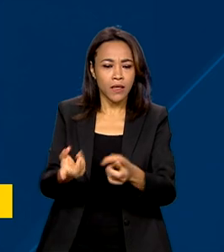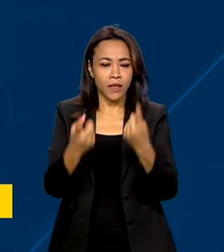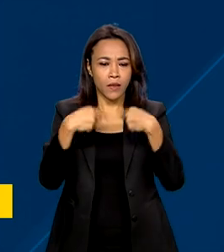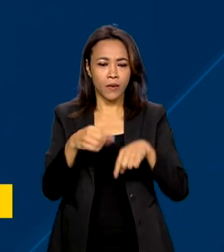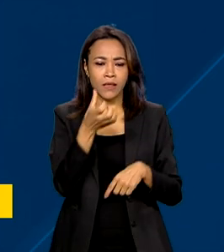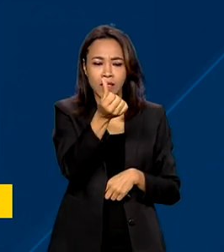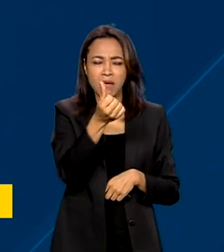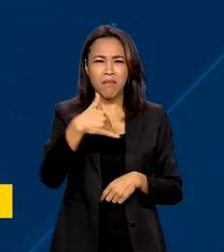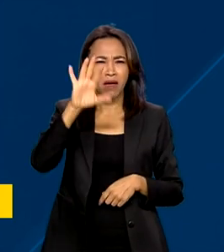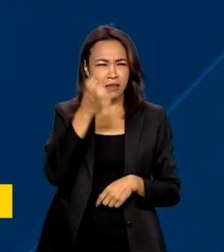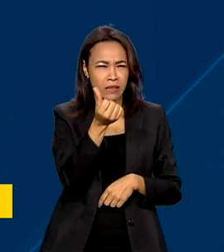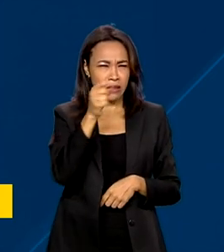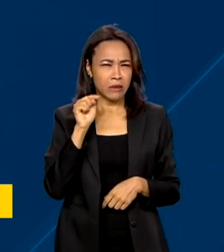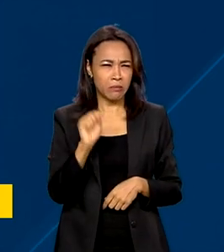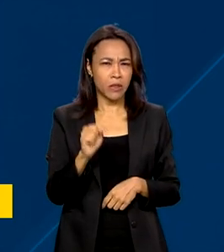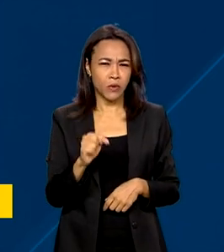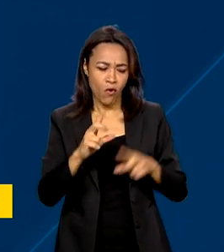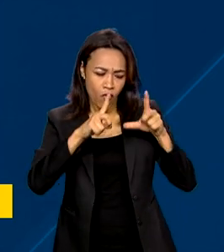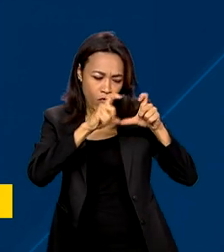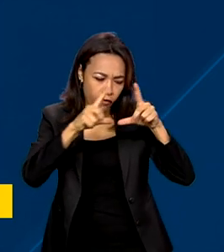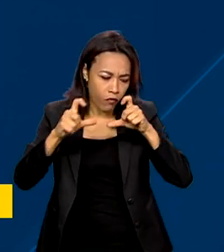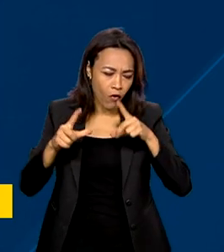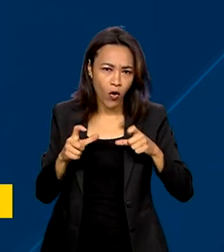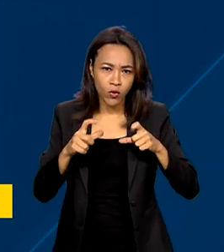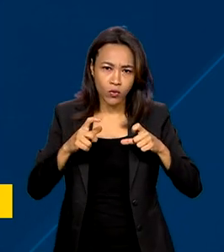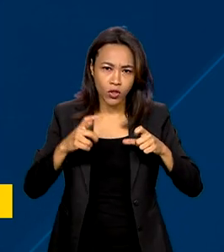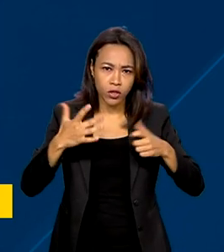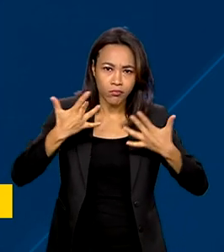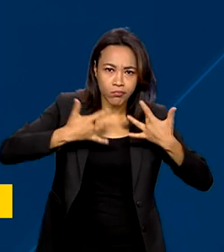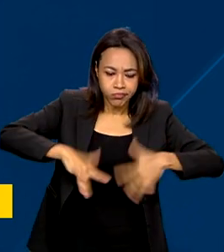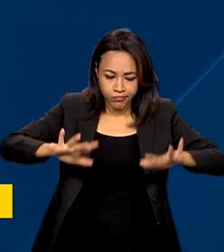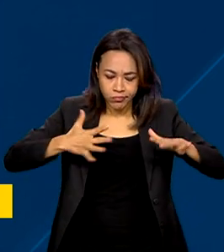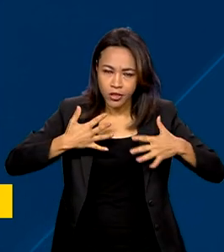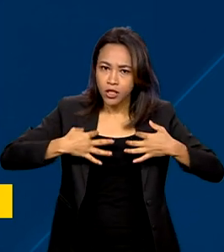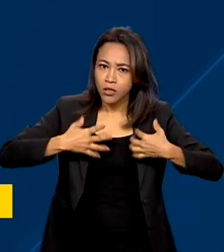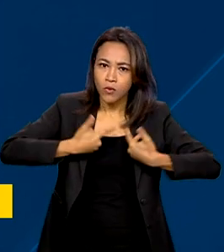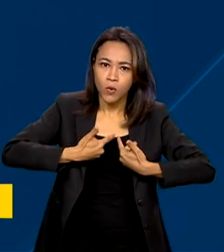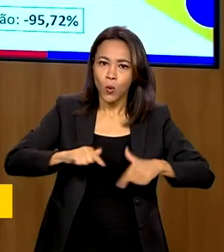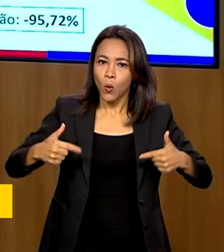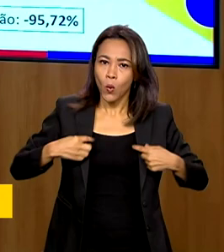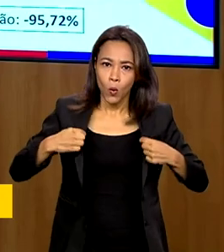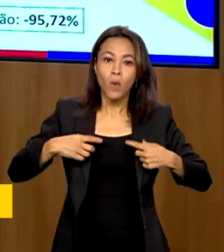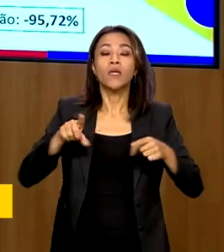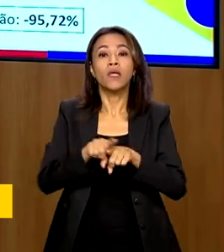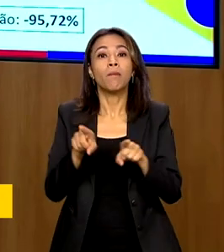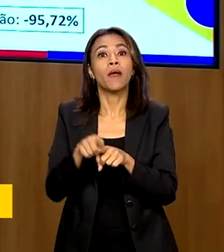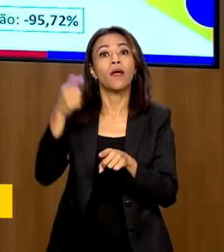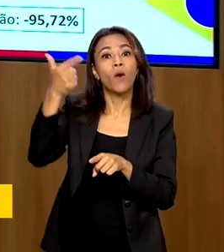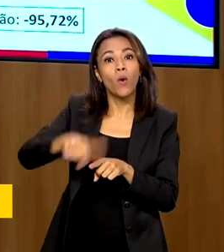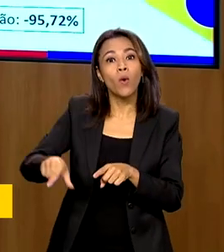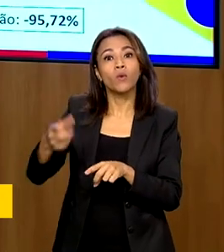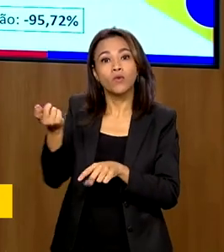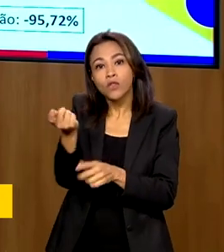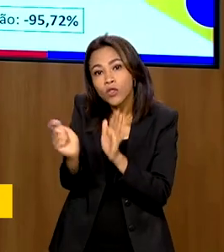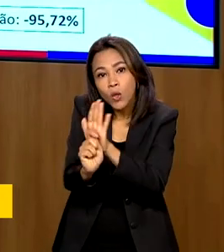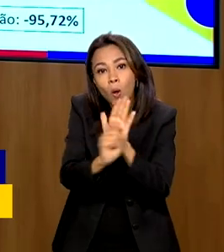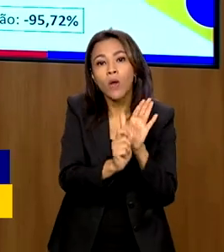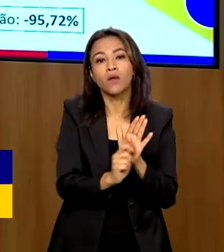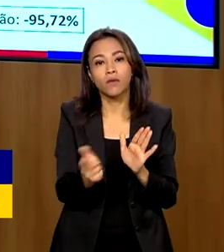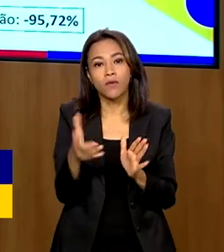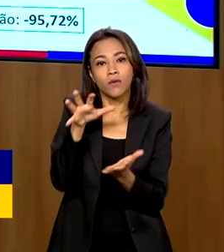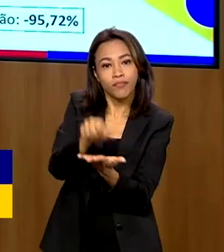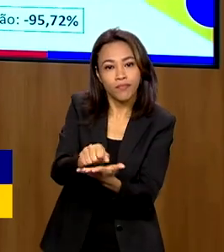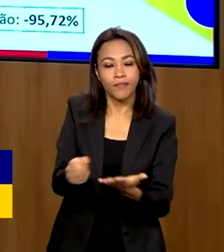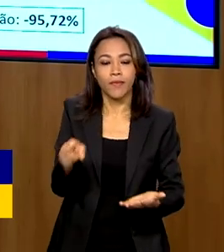materiais pornográficos infantos juvenis, além de mais de 8 toneladas de drogas. Outro dado apresentado durante a coletiva